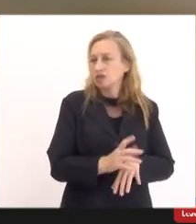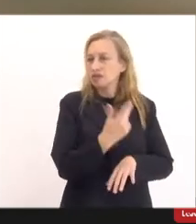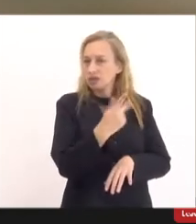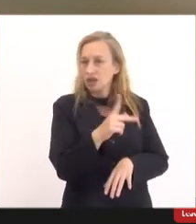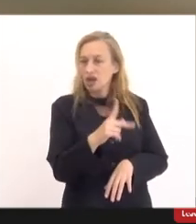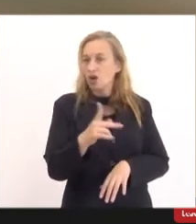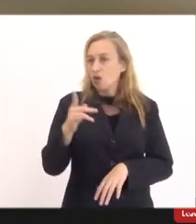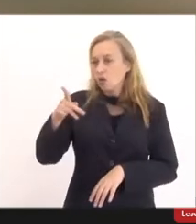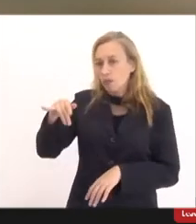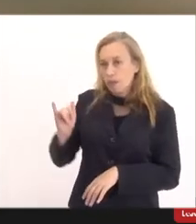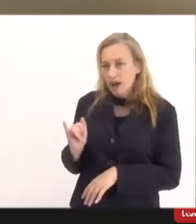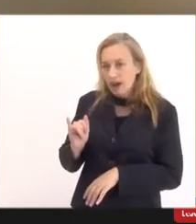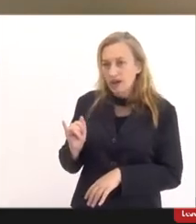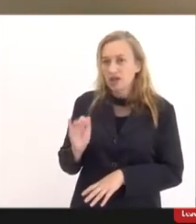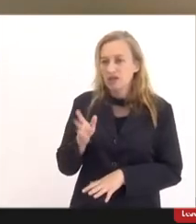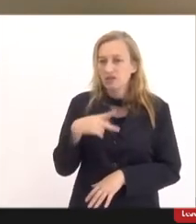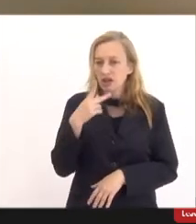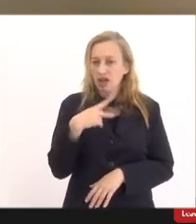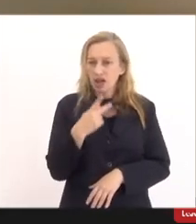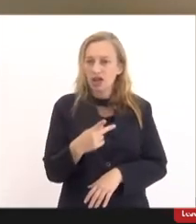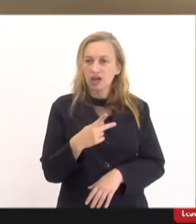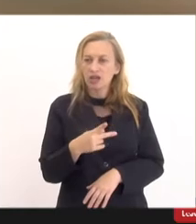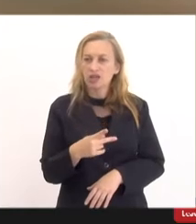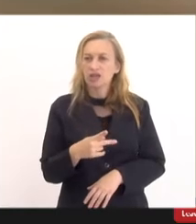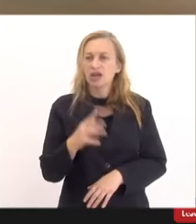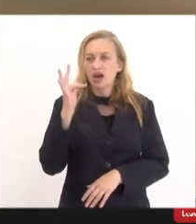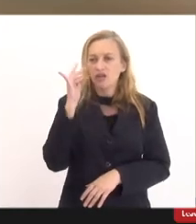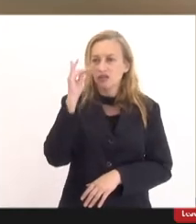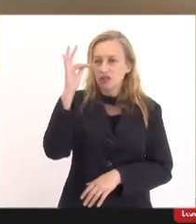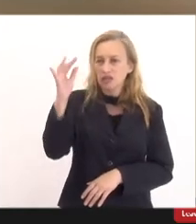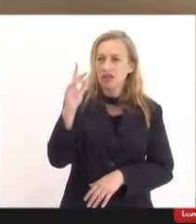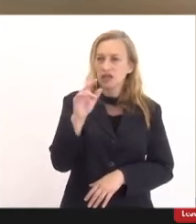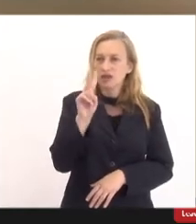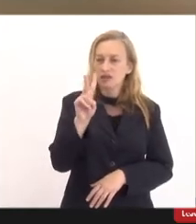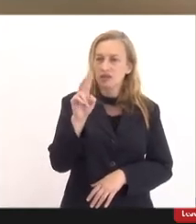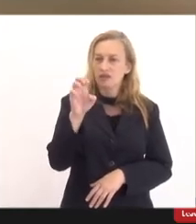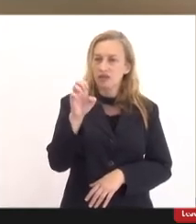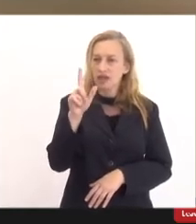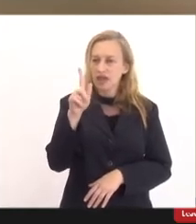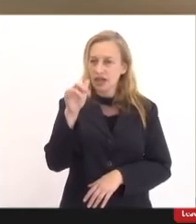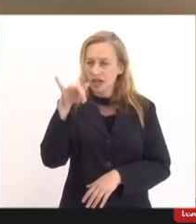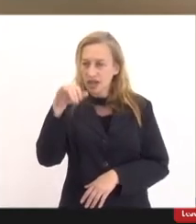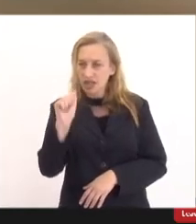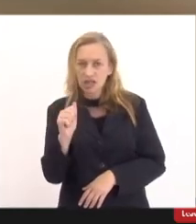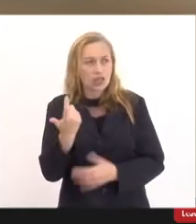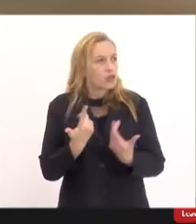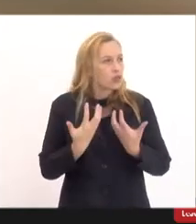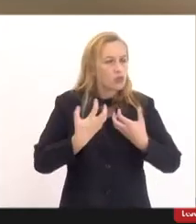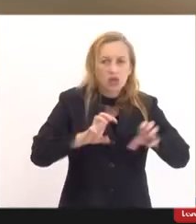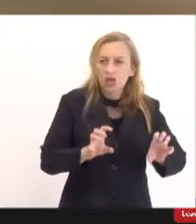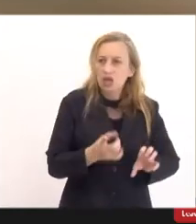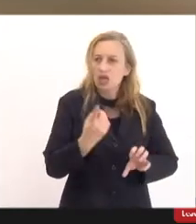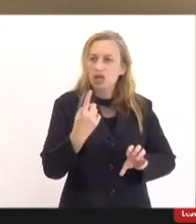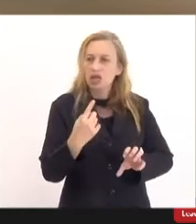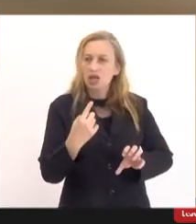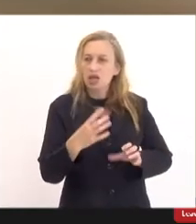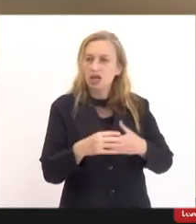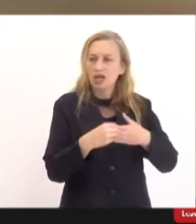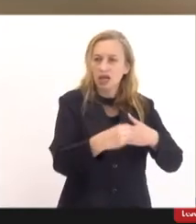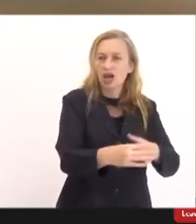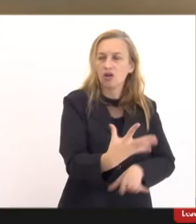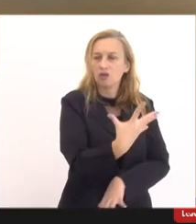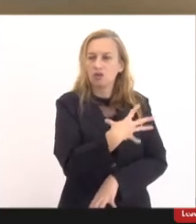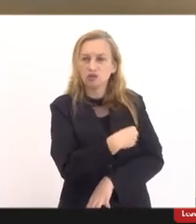pais de São Paulo, deputada, que eram adeptos da filosofia vegana, não queriam levar seus filhos para as vacinações.